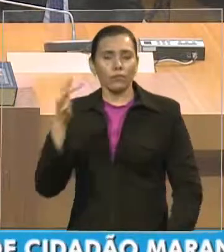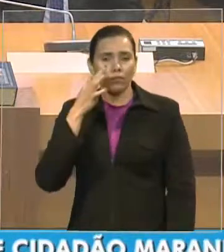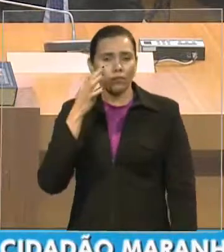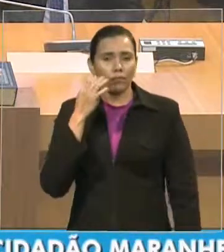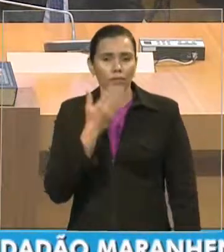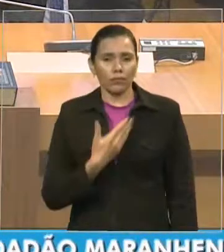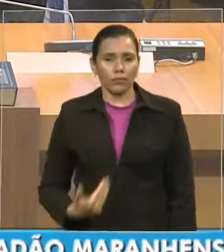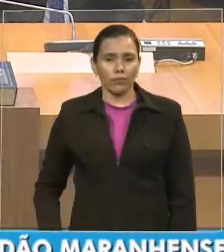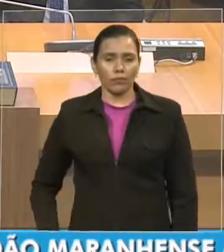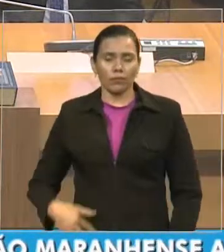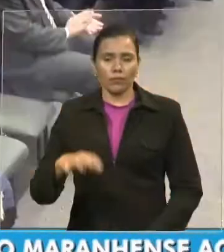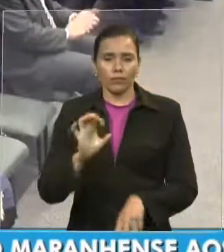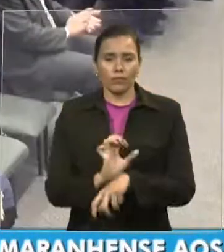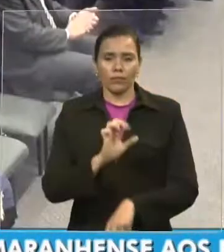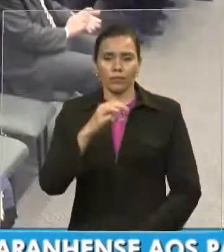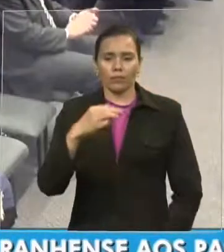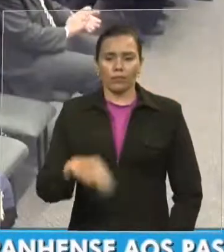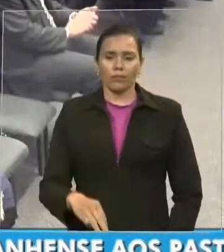de Estado.